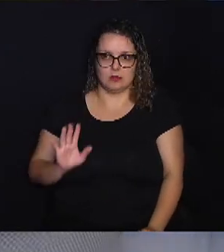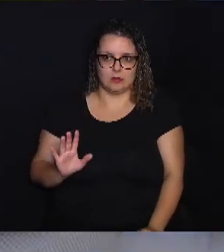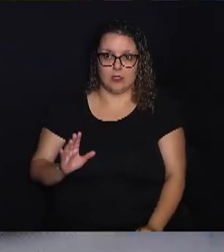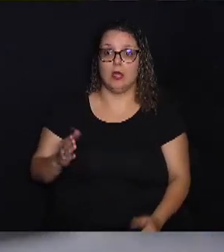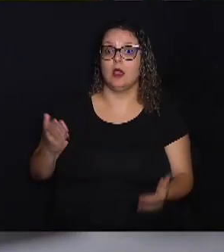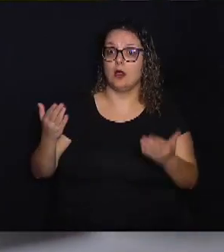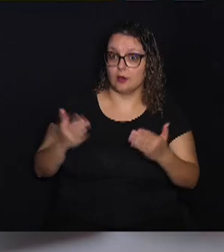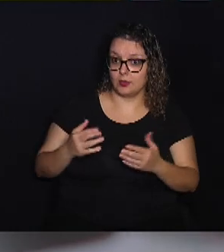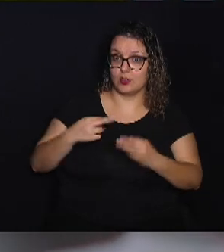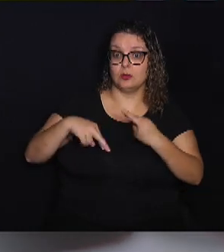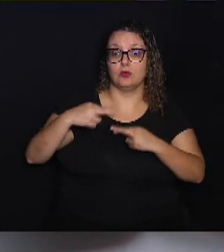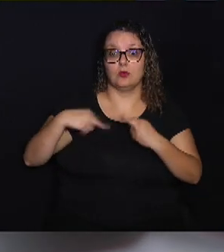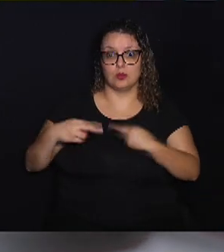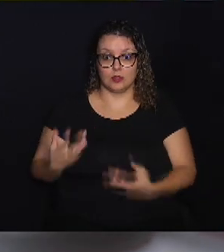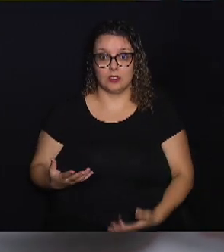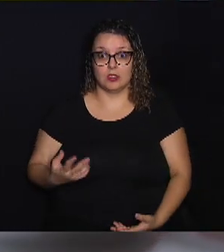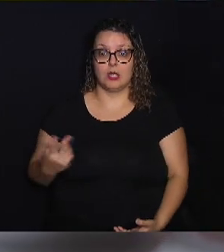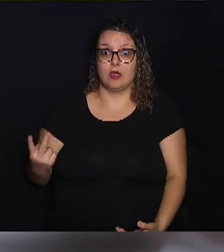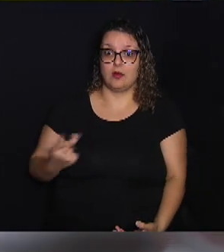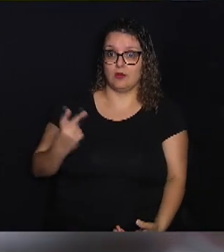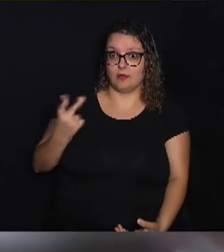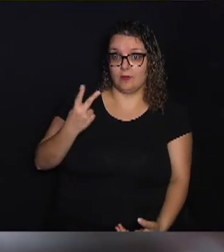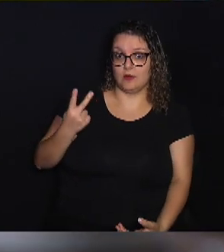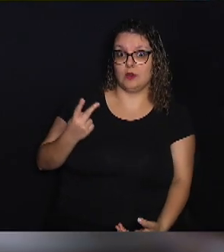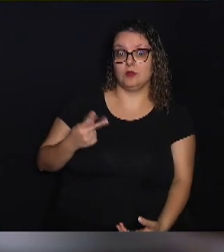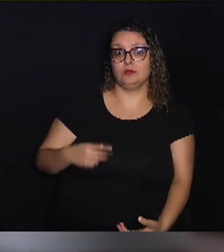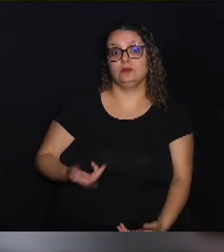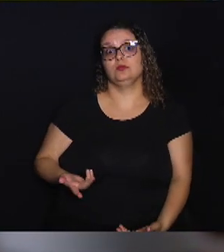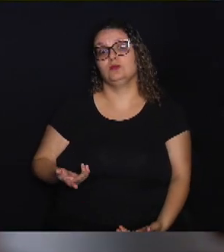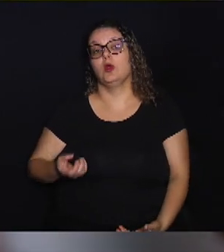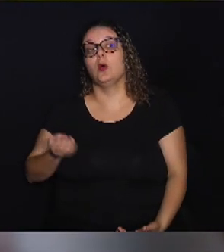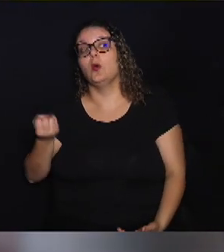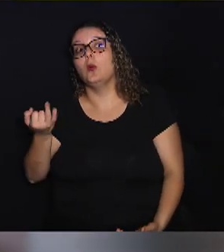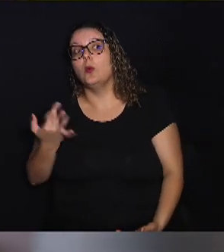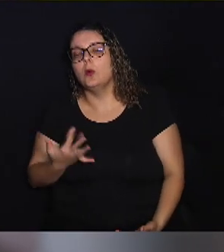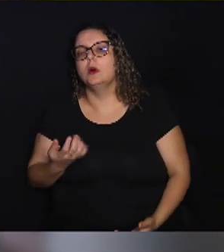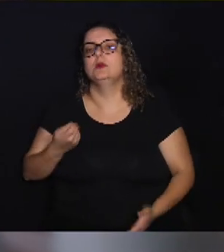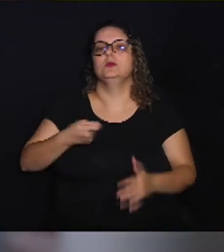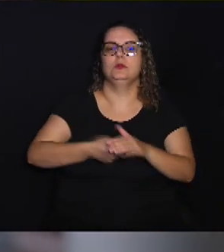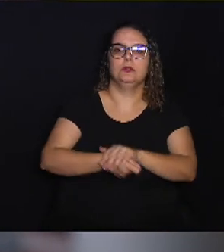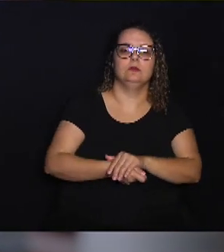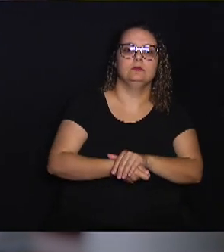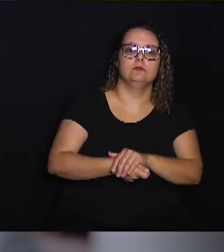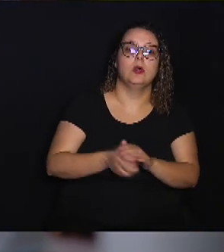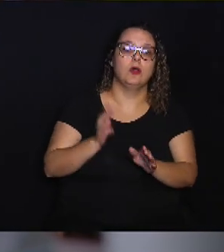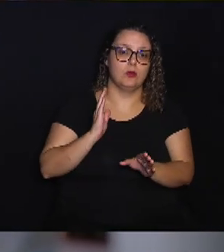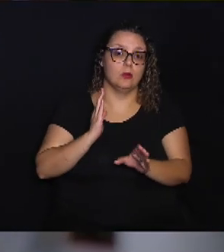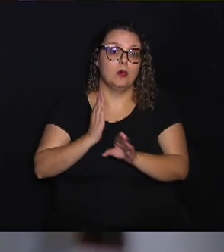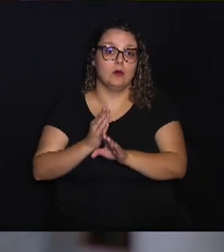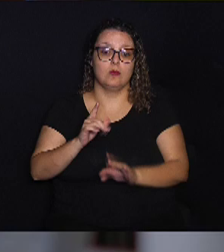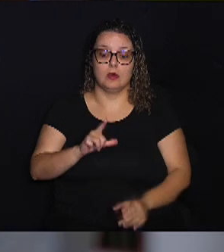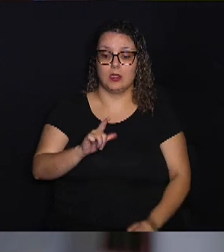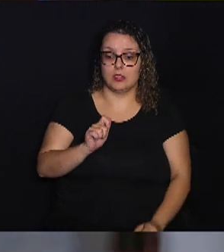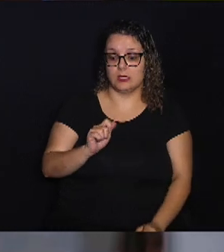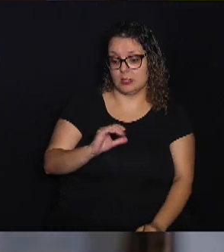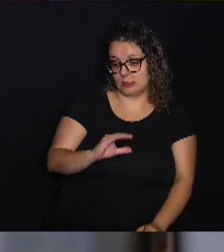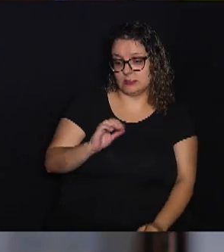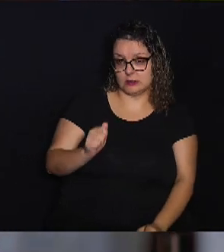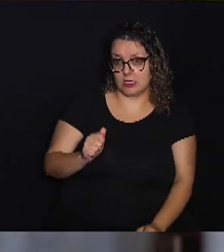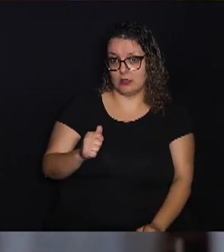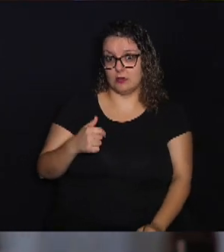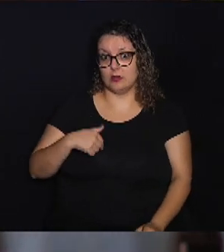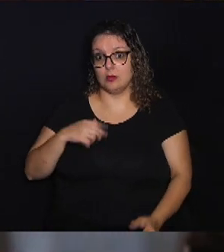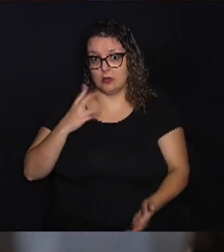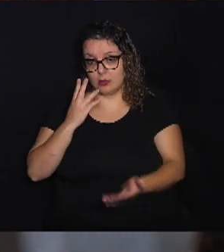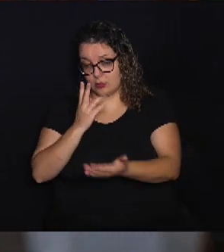Agora, com relação a valores de aporte, quanto eu posso começar a investir, eu encontrei um LCA a partir de R